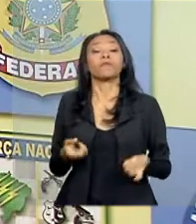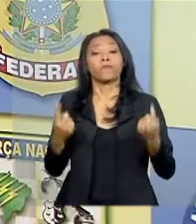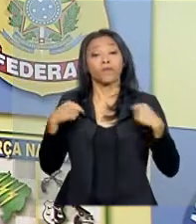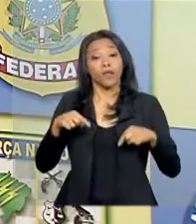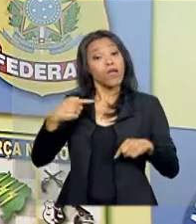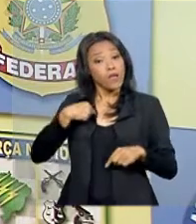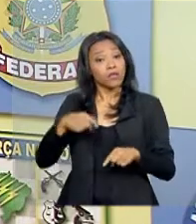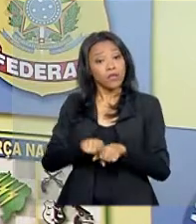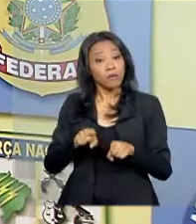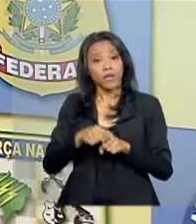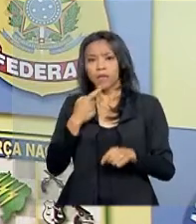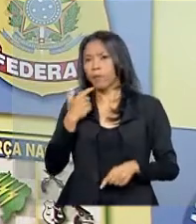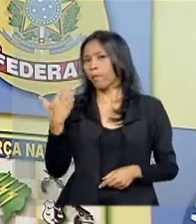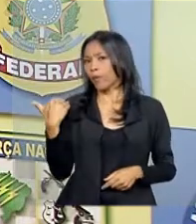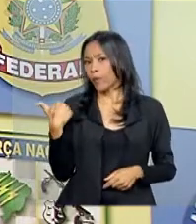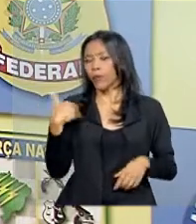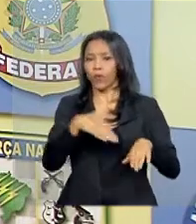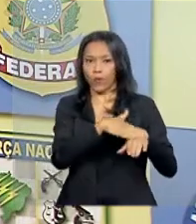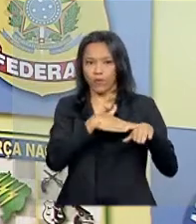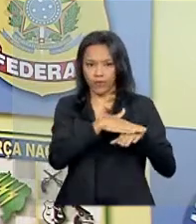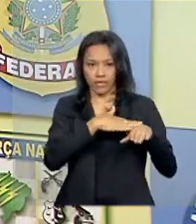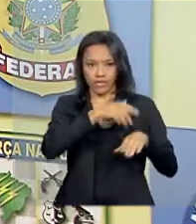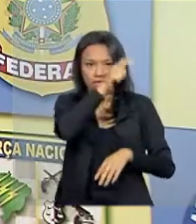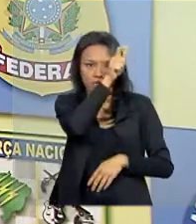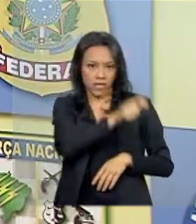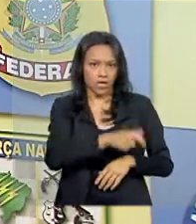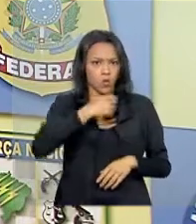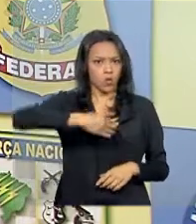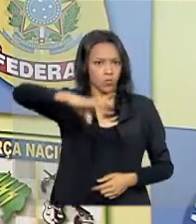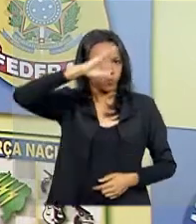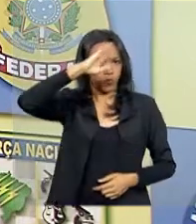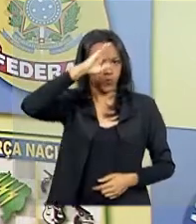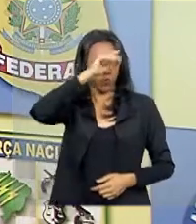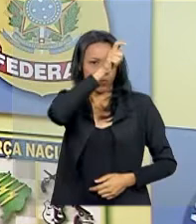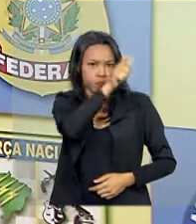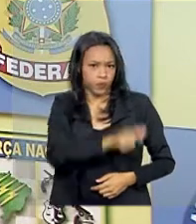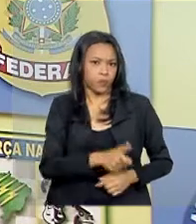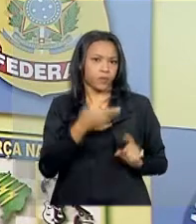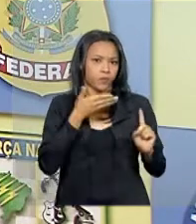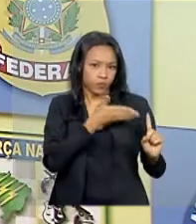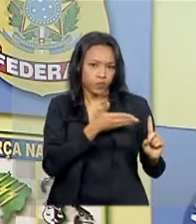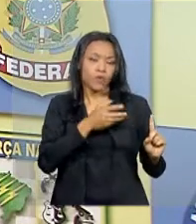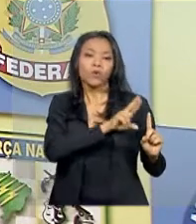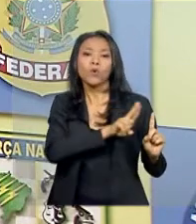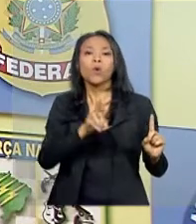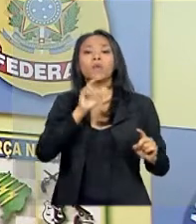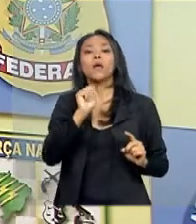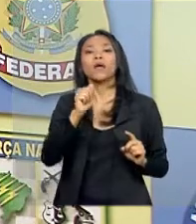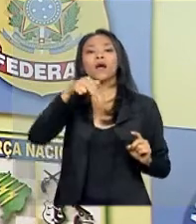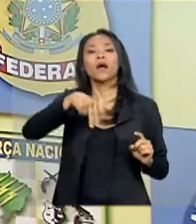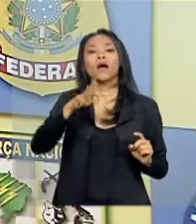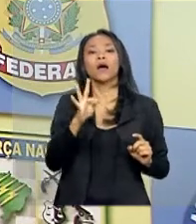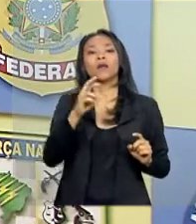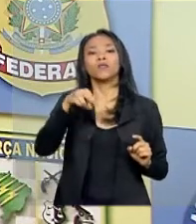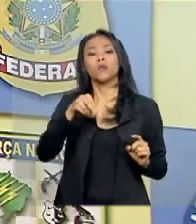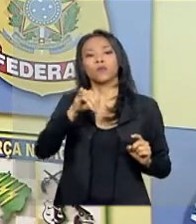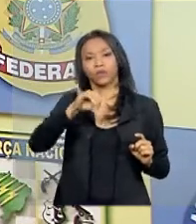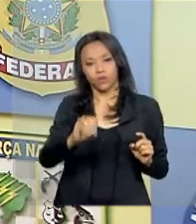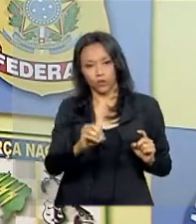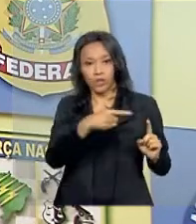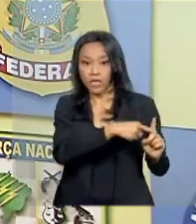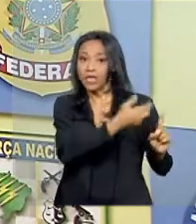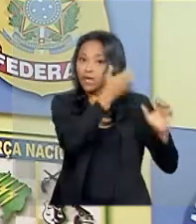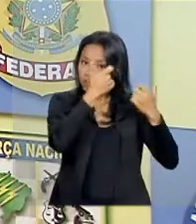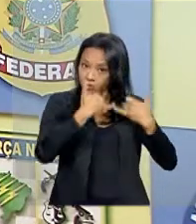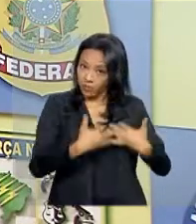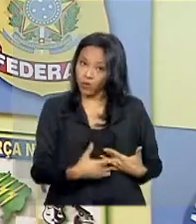Renata, agora há pouco com o comandante do Comando Conjunto da Intervenção Federal, Antônio Manuel de Barros, e ele